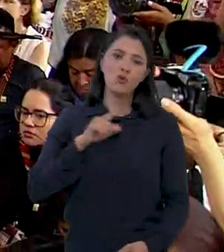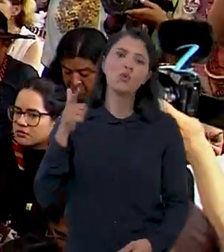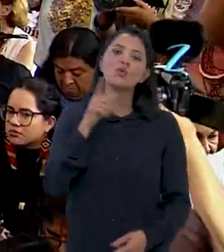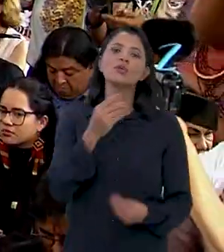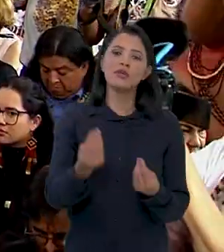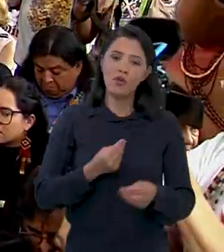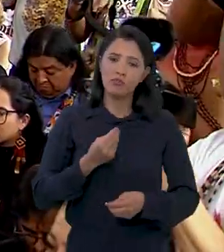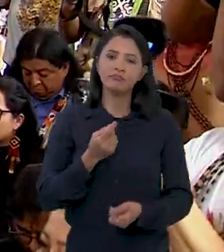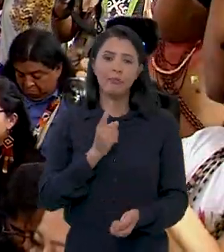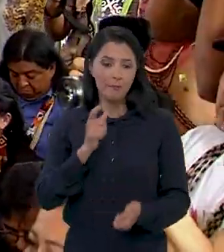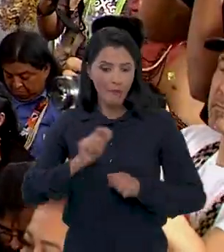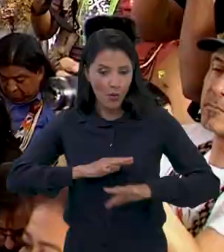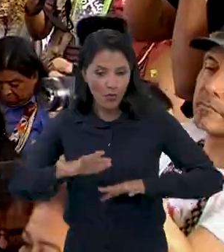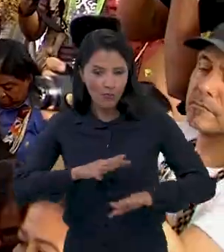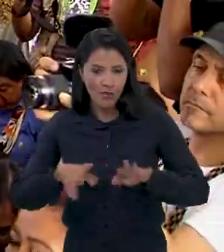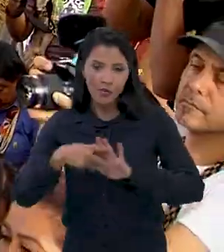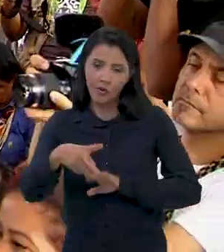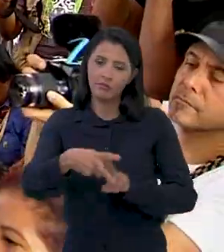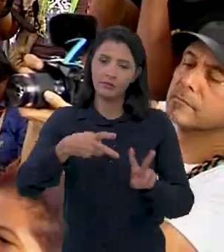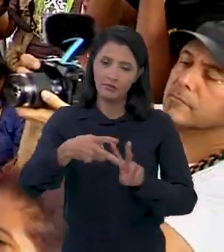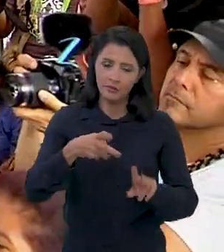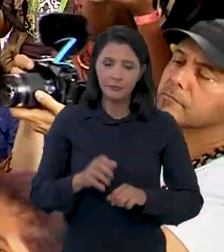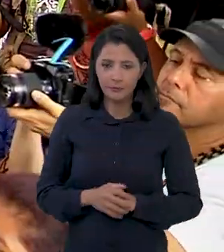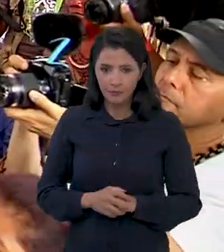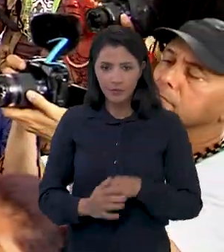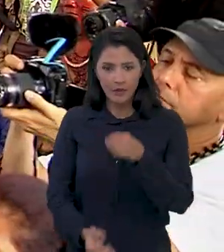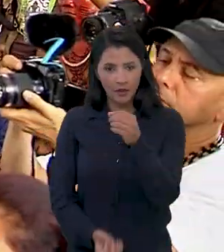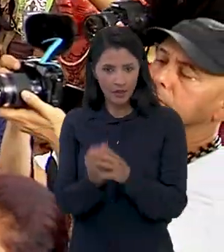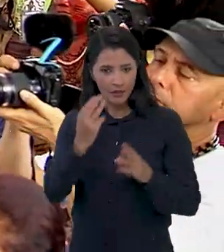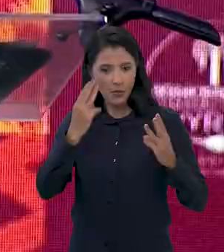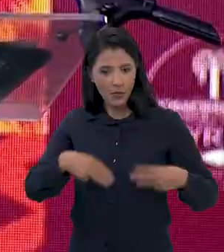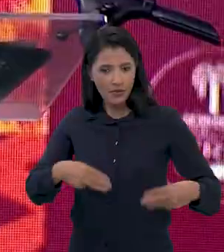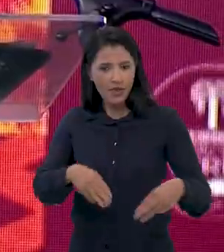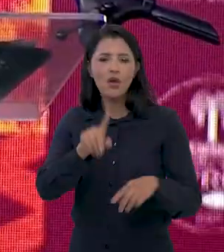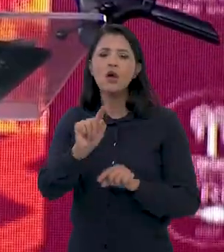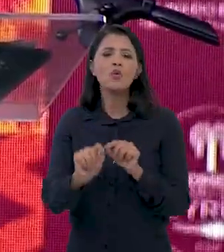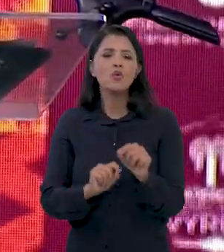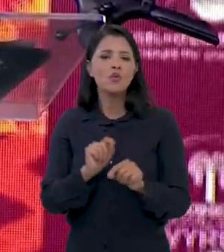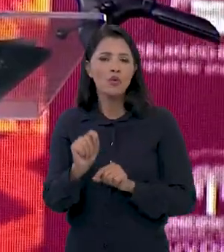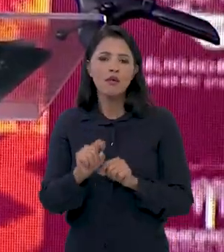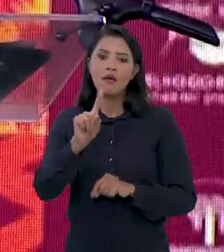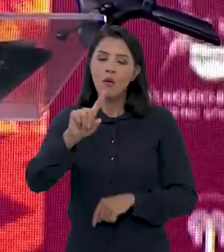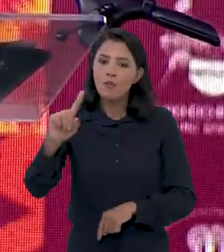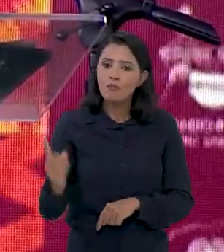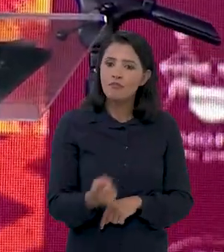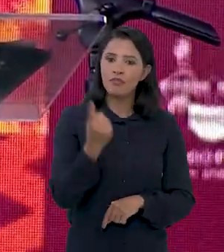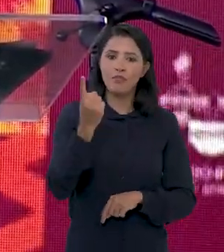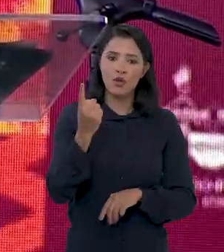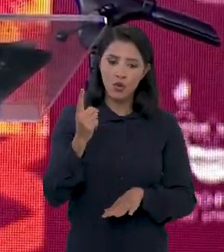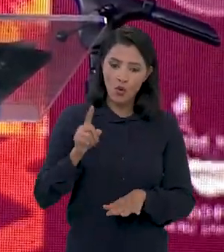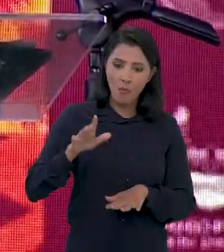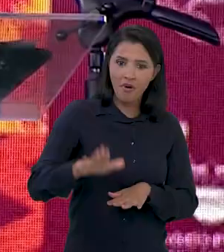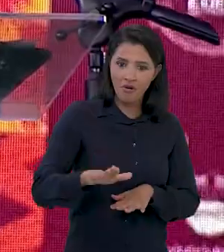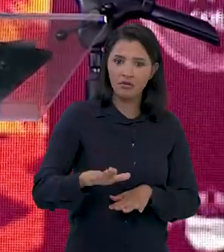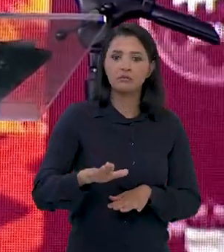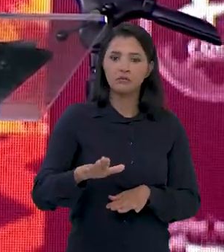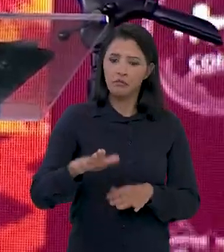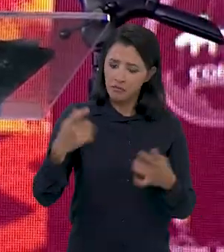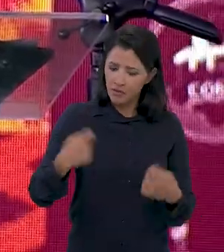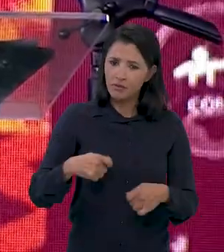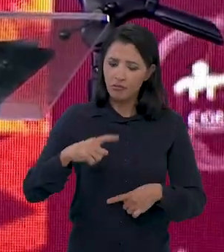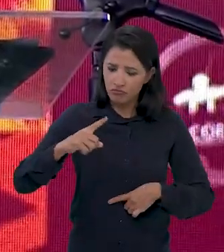alcançada pelo movimento indígena. A criação do Ministério é apenas o primeiro passo.